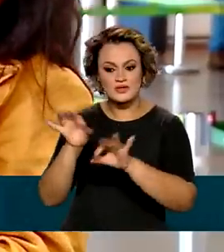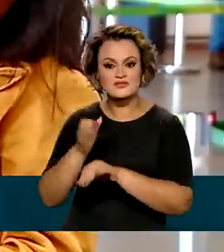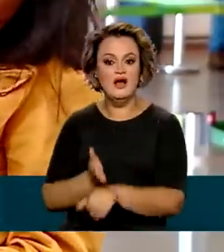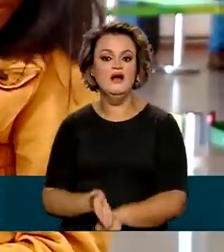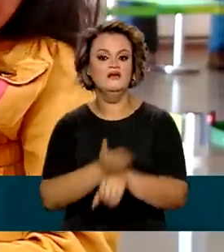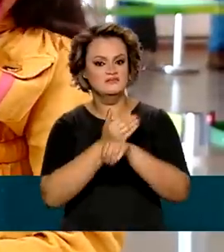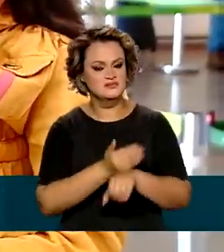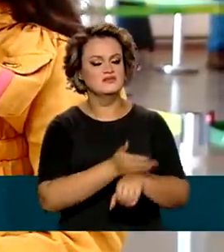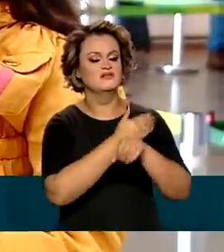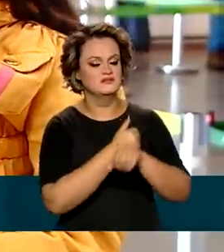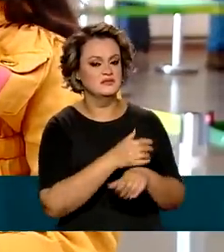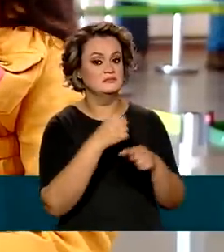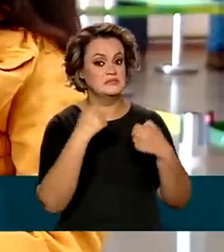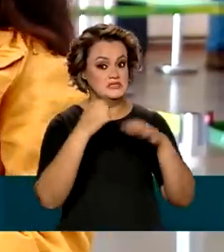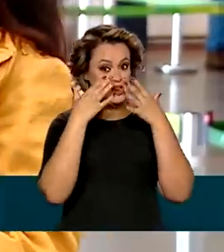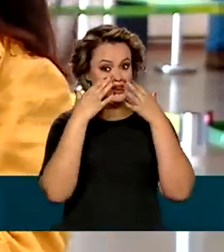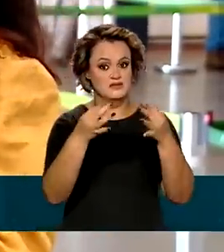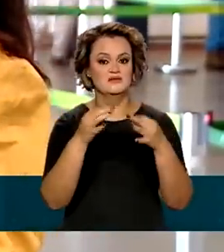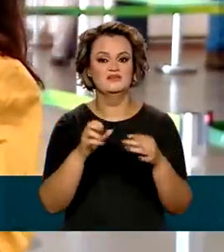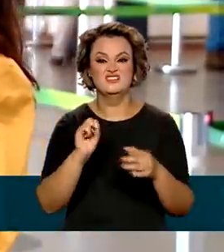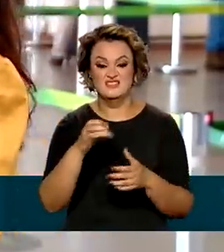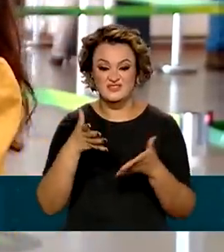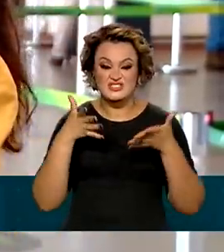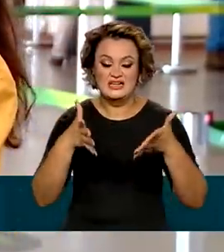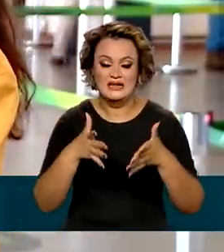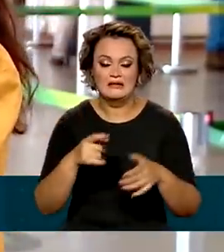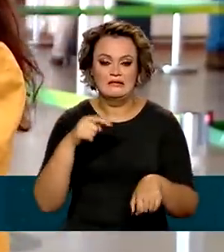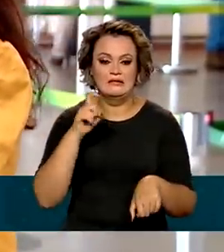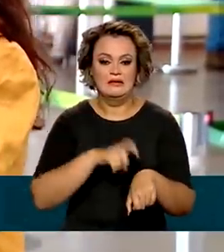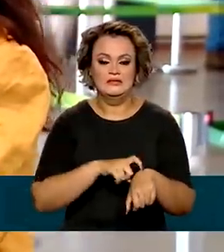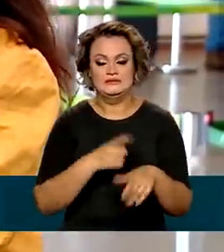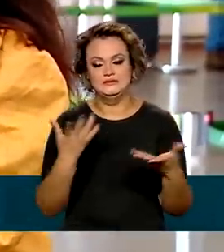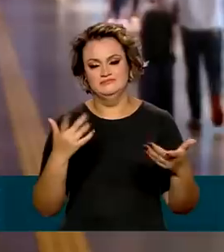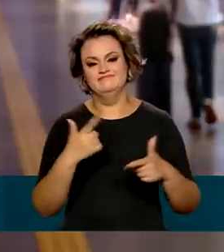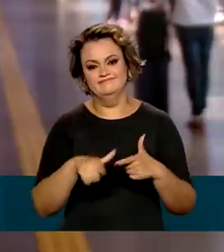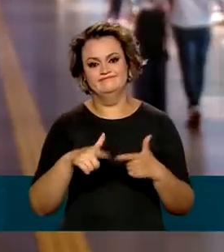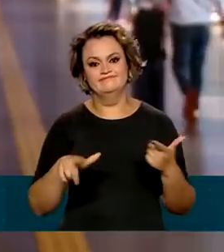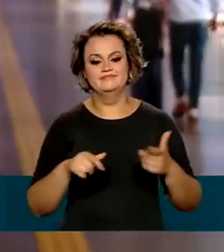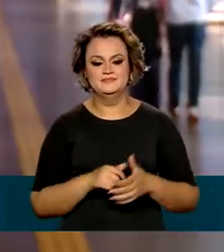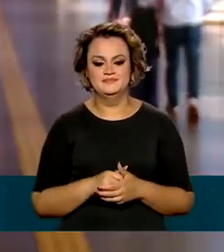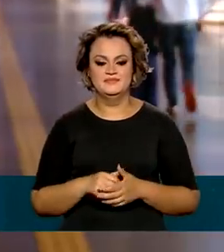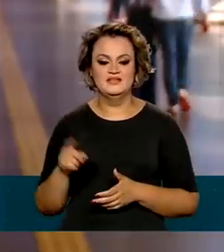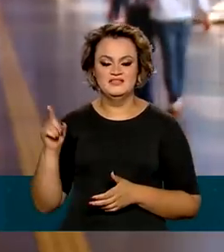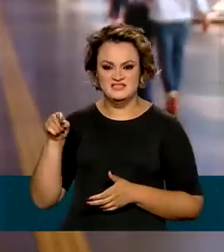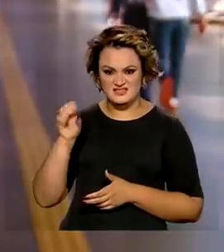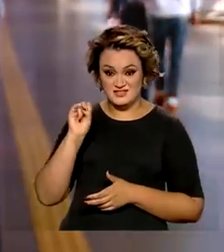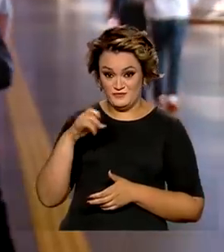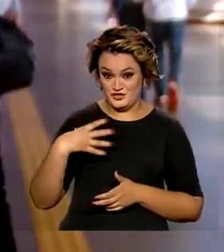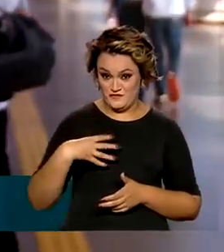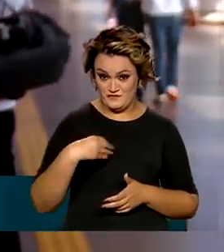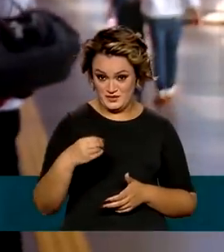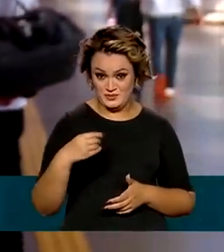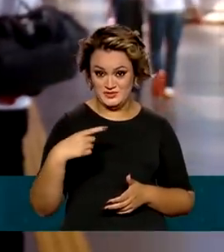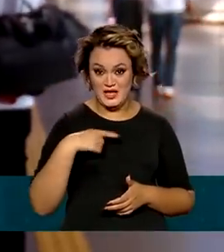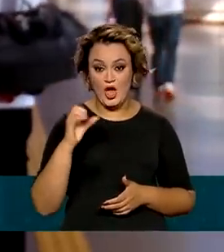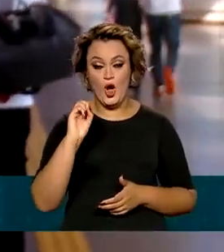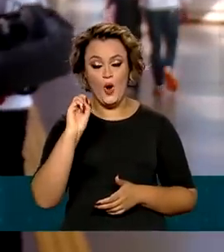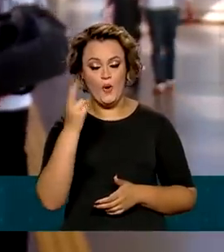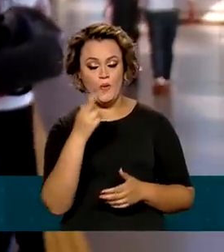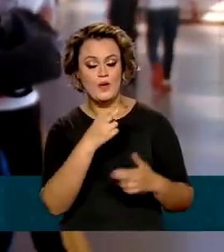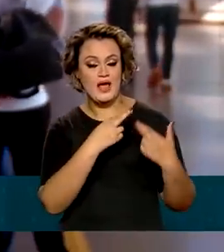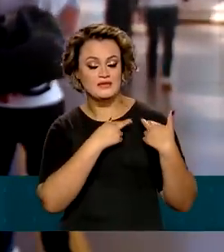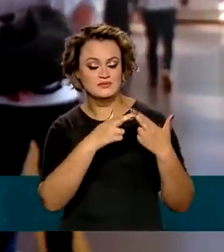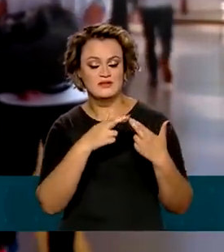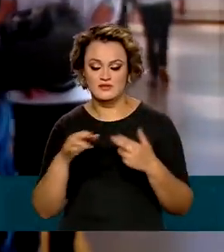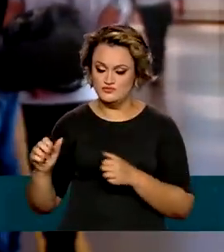tem que estar bem atento bem antes, porque senão chega em cima do dia e é complicado. Se você é pai, mãe ou será responsável por